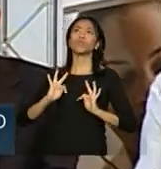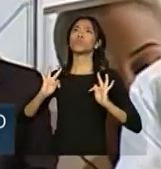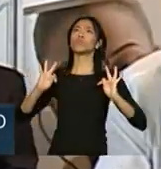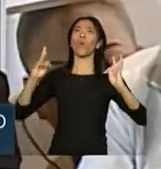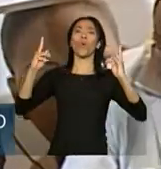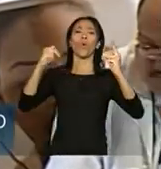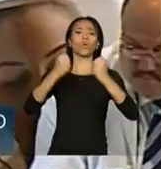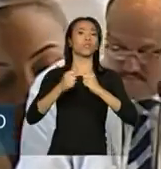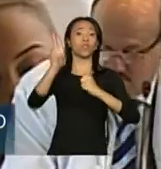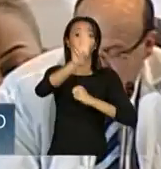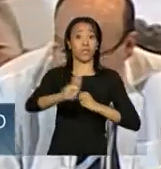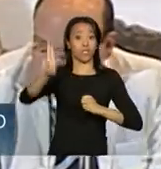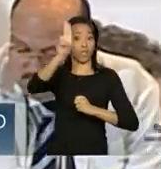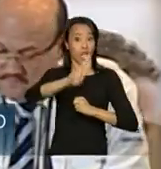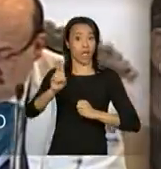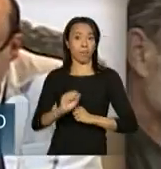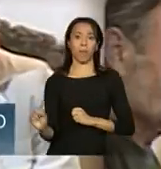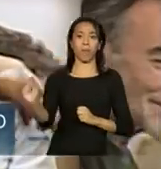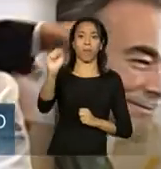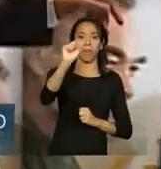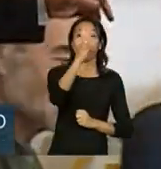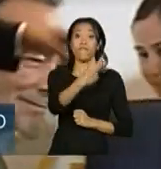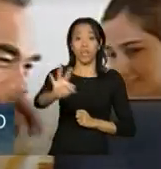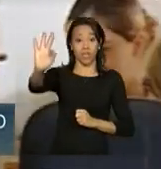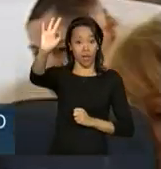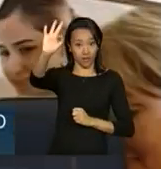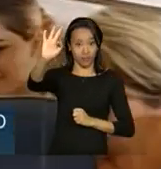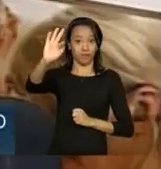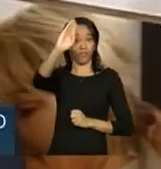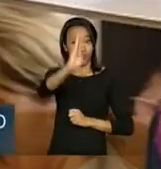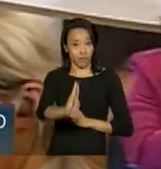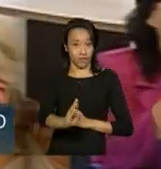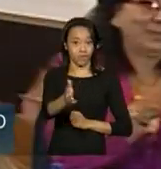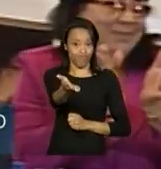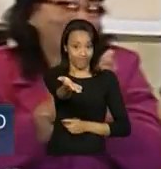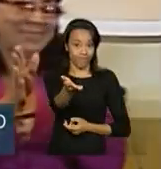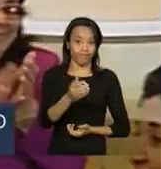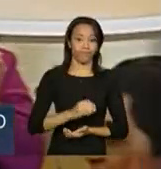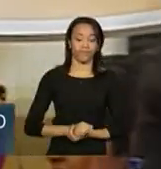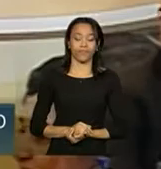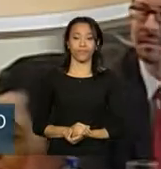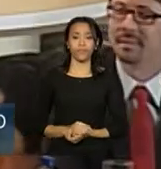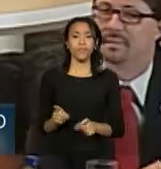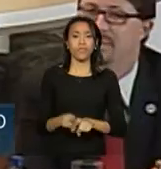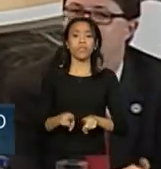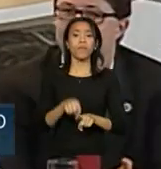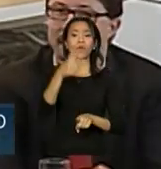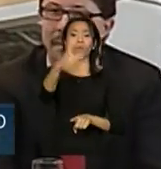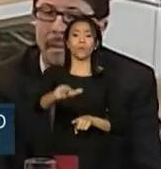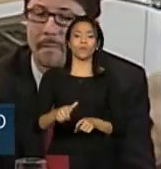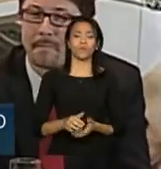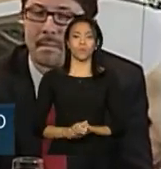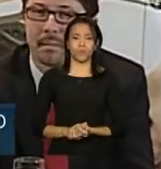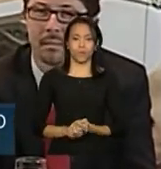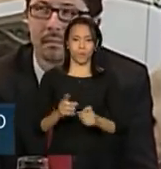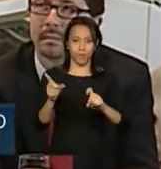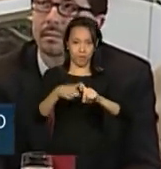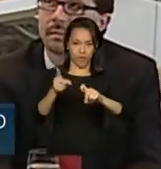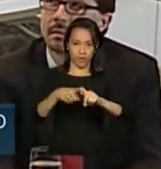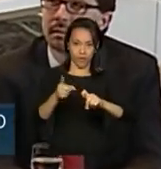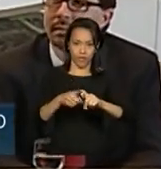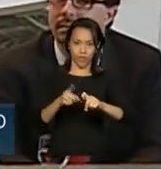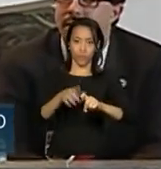federais, públicas brasileiras. E o doutor Felipe